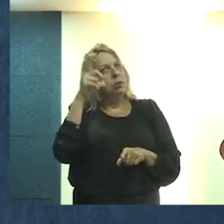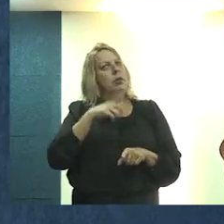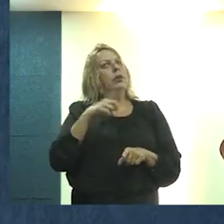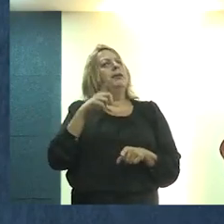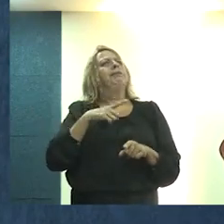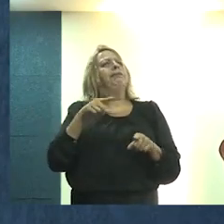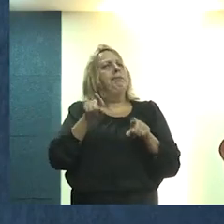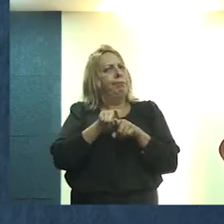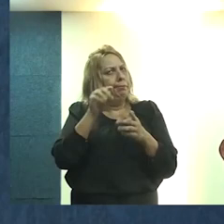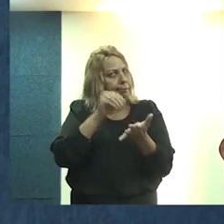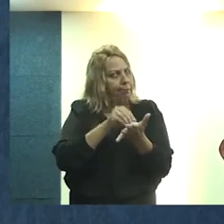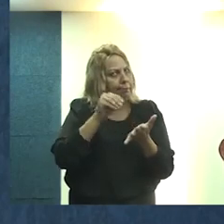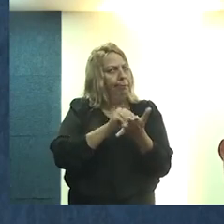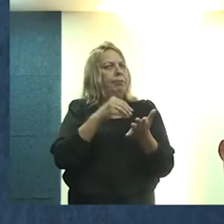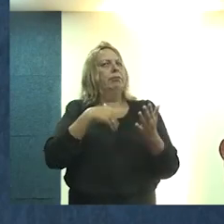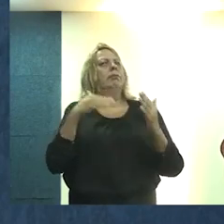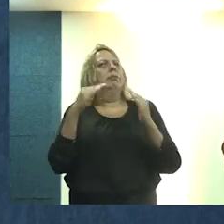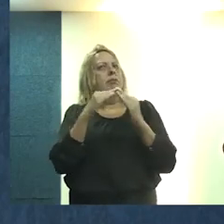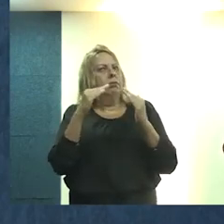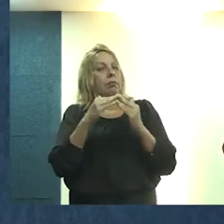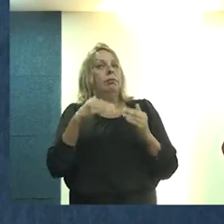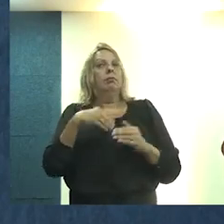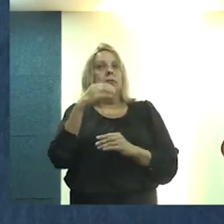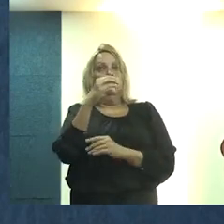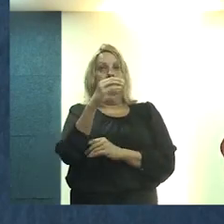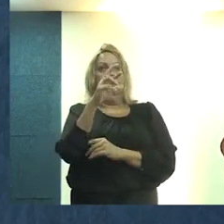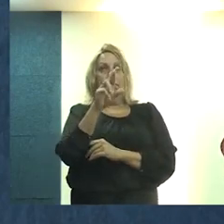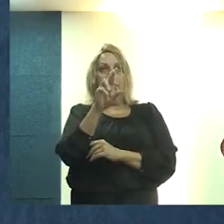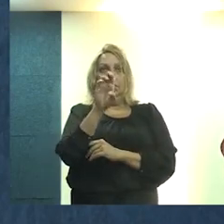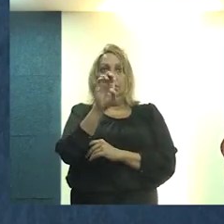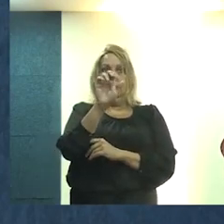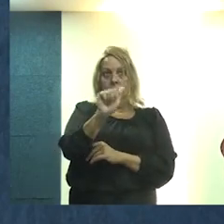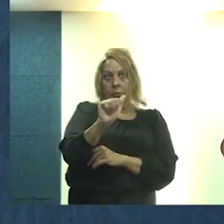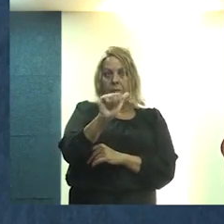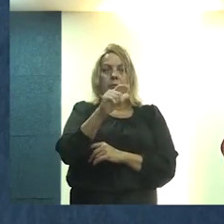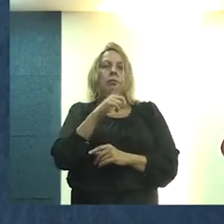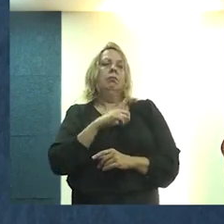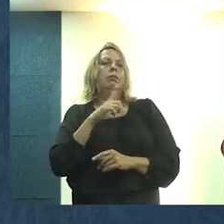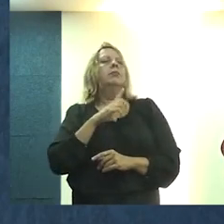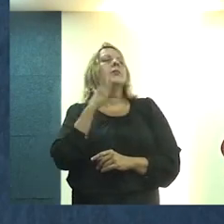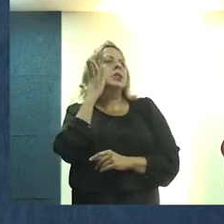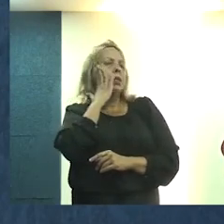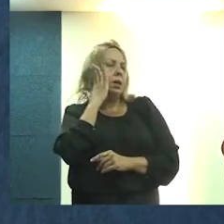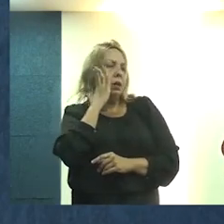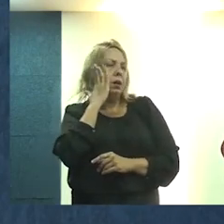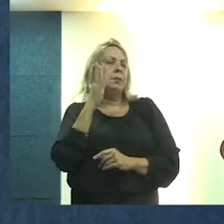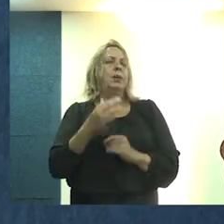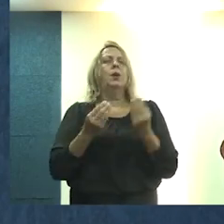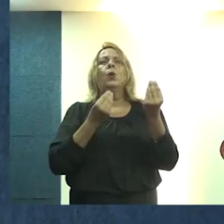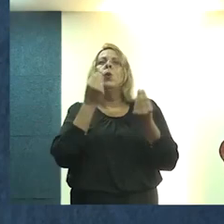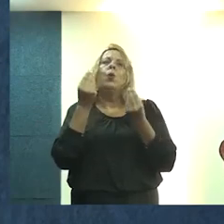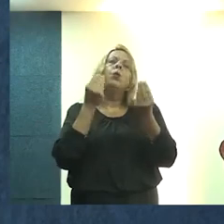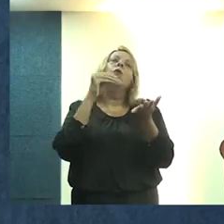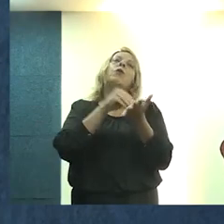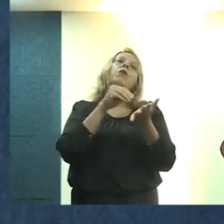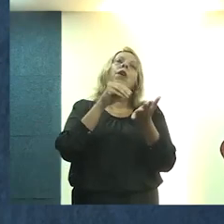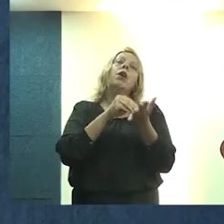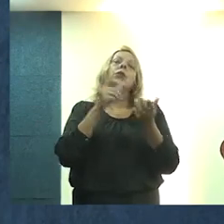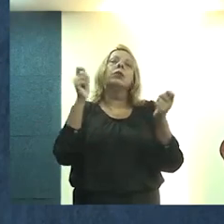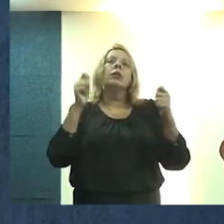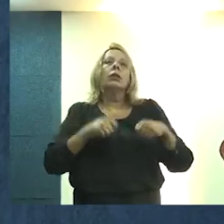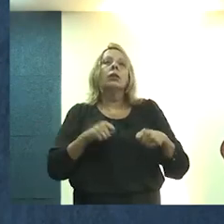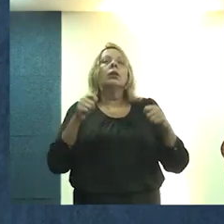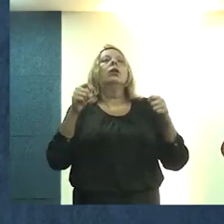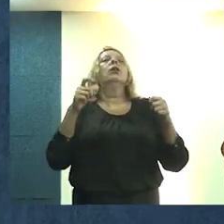seus déficits e as demandas por moradia. O CREA, como nós, a gente sabe como a falta de